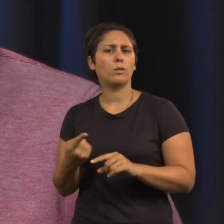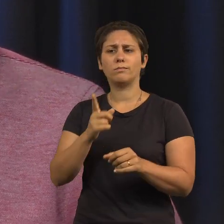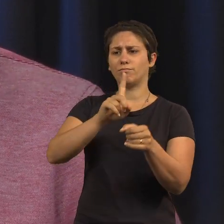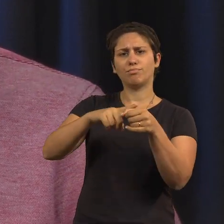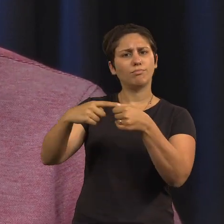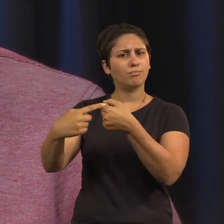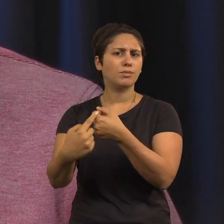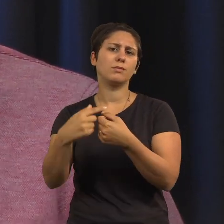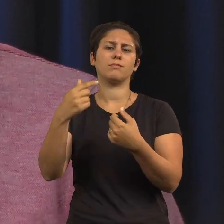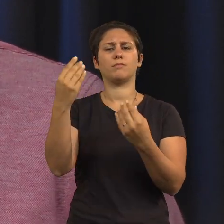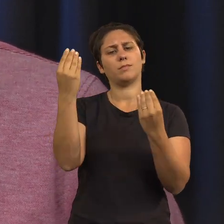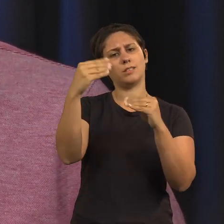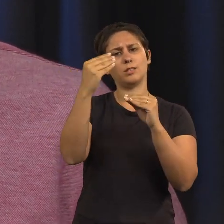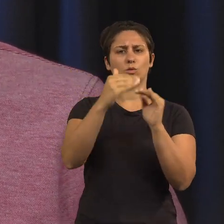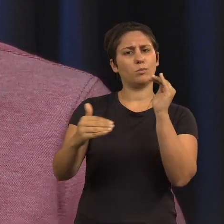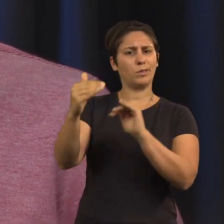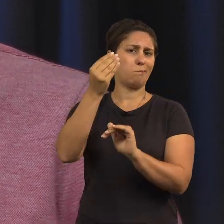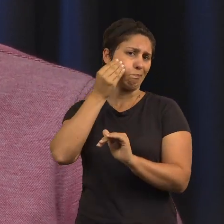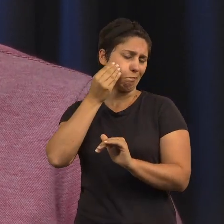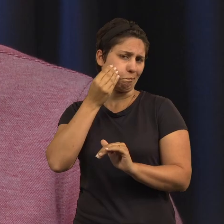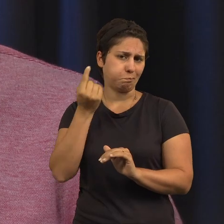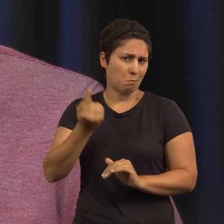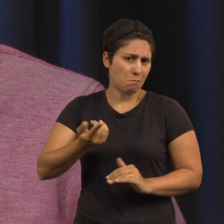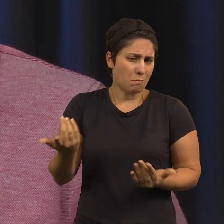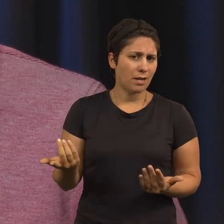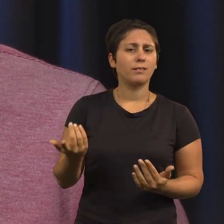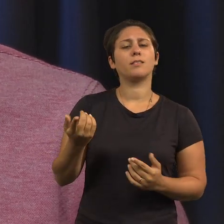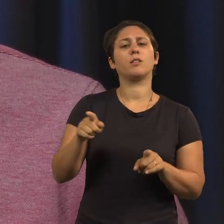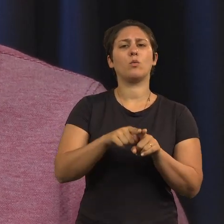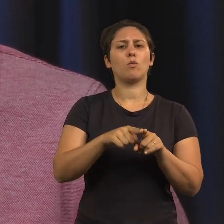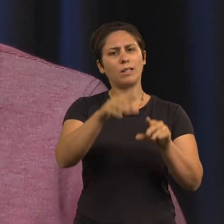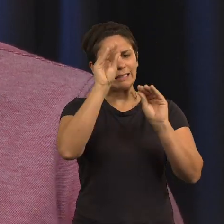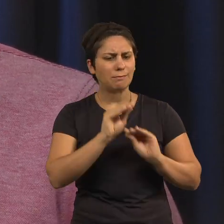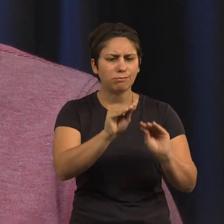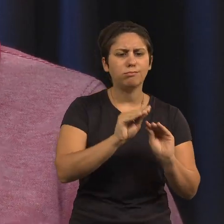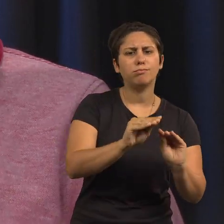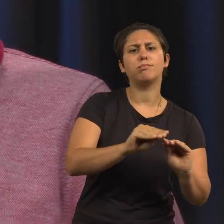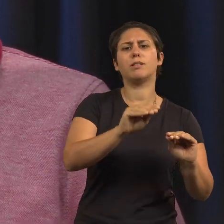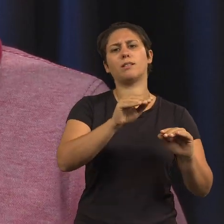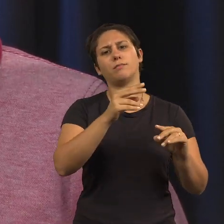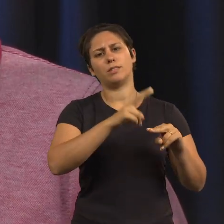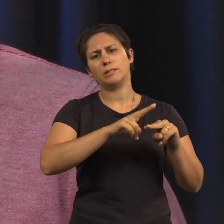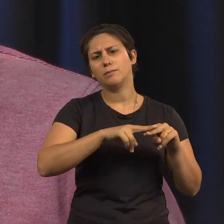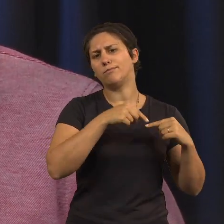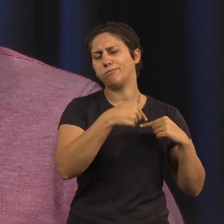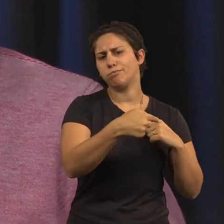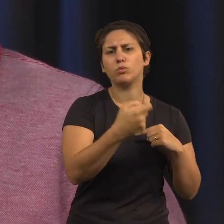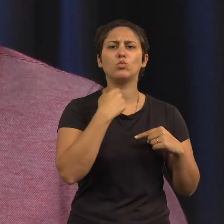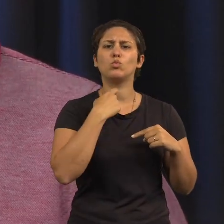natureza de uma instituição de ensino superior. Para além de termos que fazer formação formal, cursos, as instituições de ensino superior